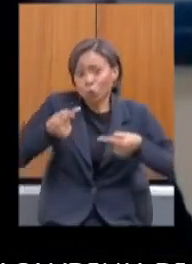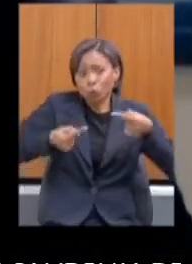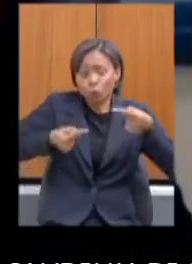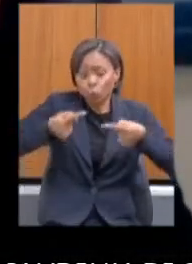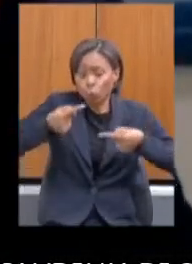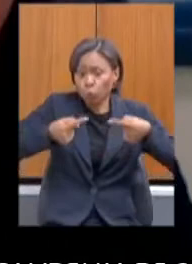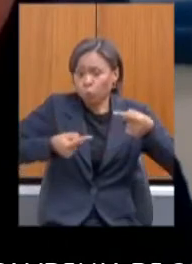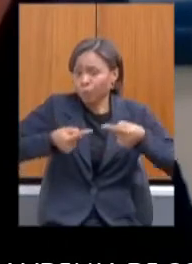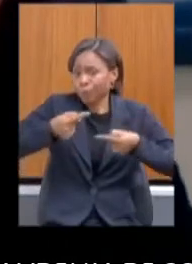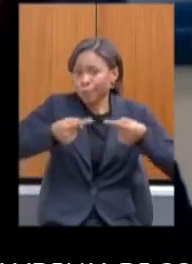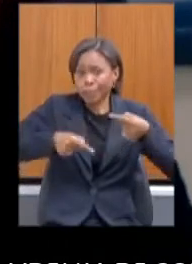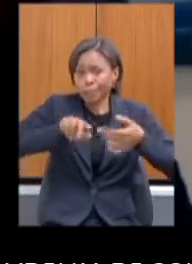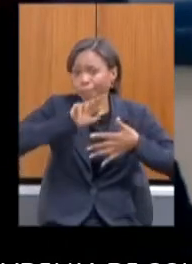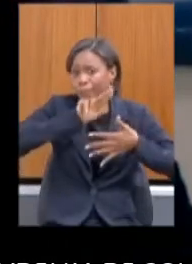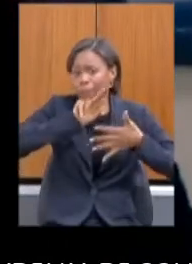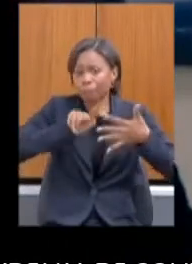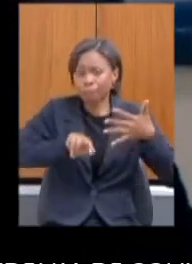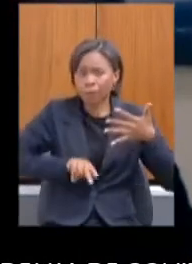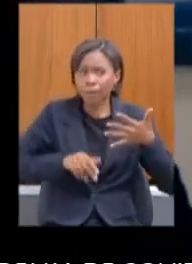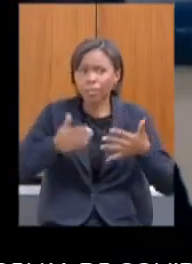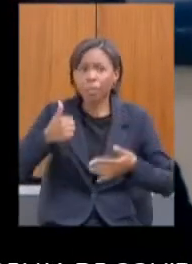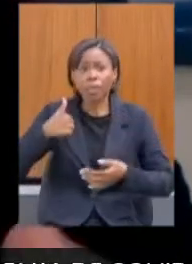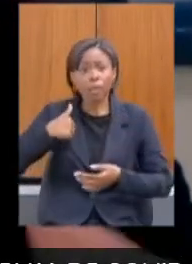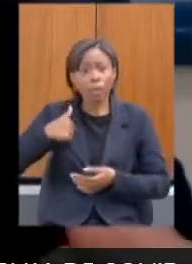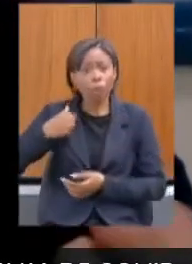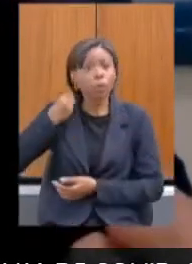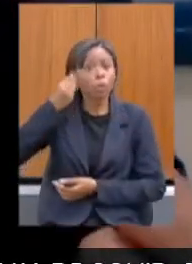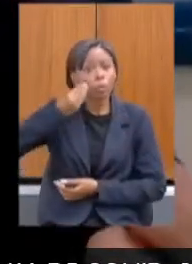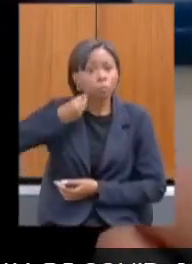da minha vivência e da minha